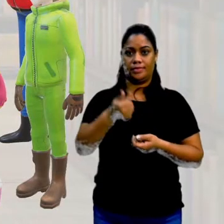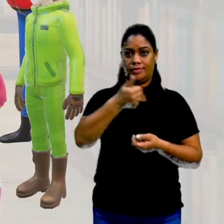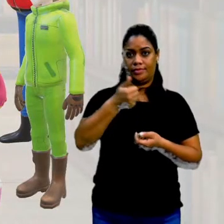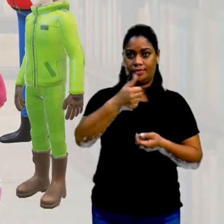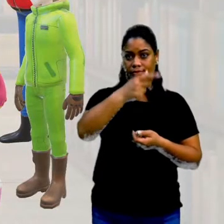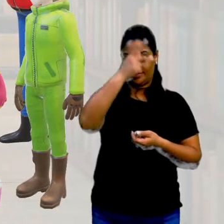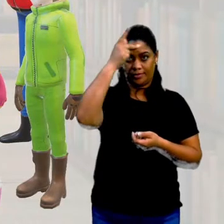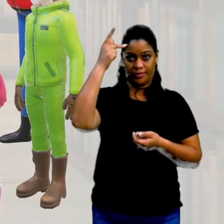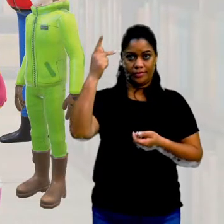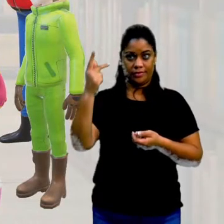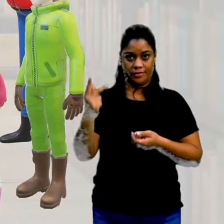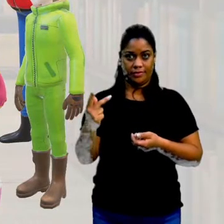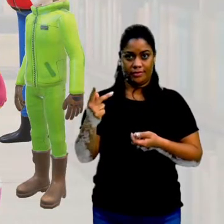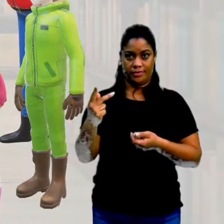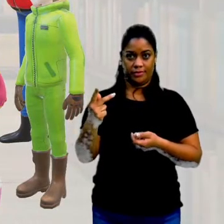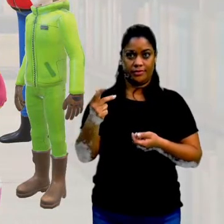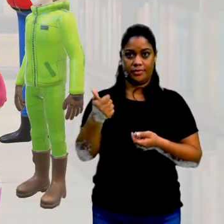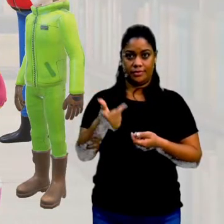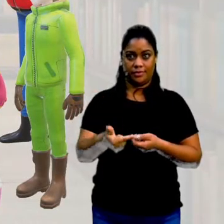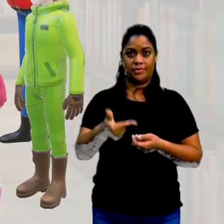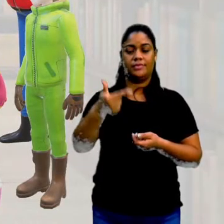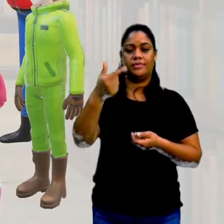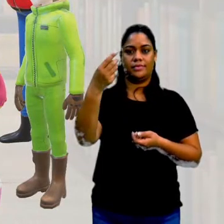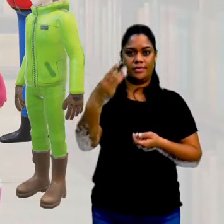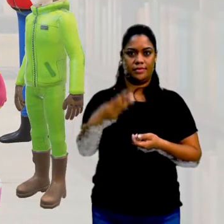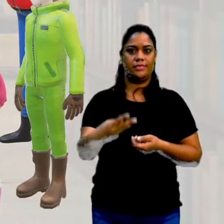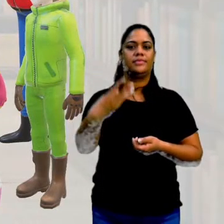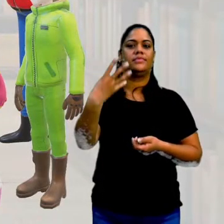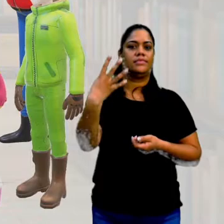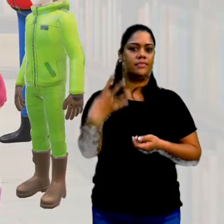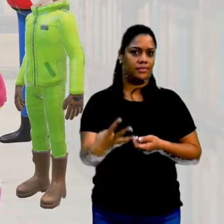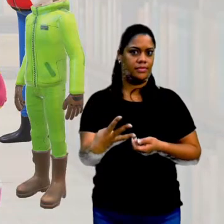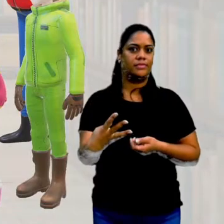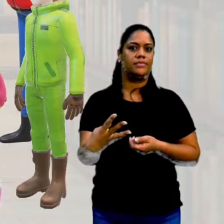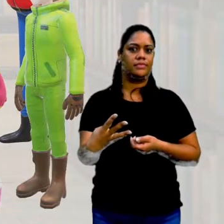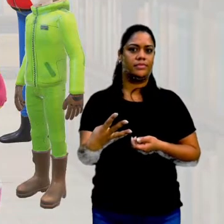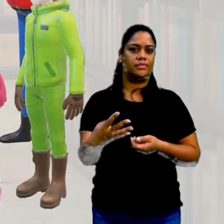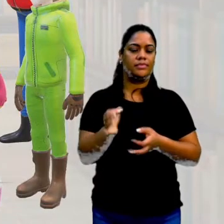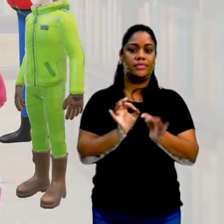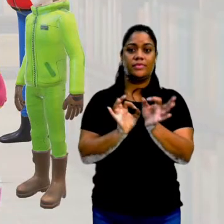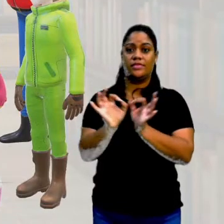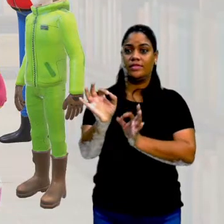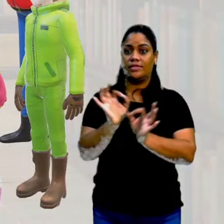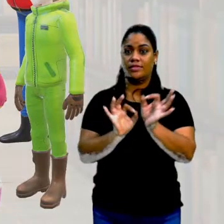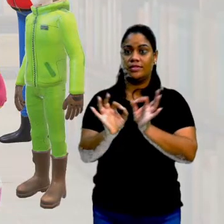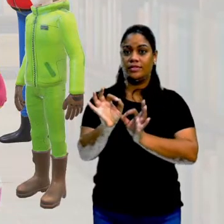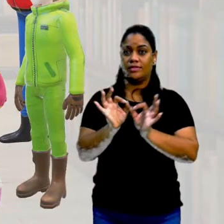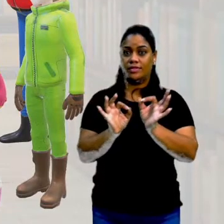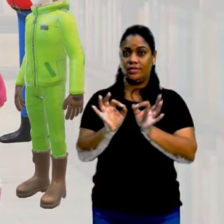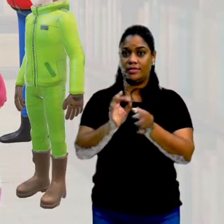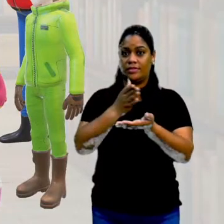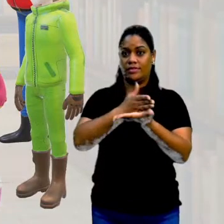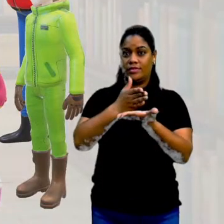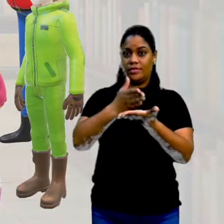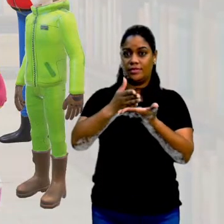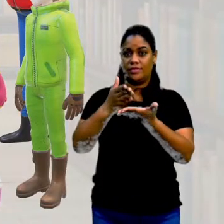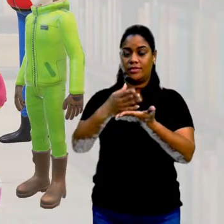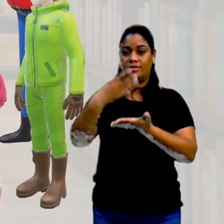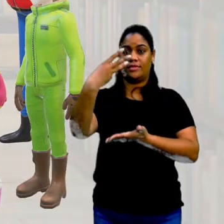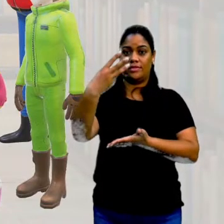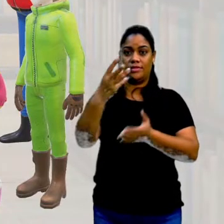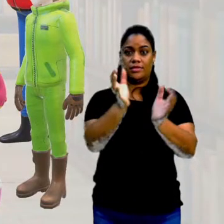primeira pessoa, a gente tem a segunda, a terceira, a quarta, a gente vai organizar. Vamos dividir em 3